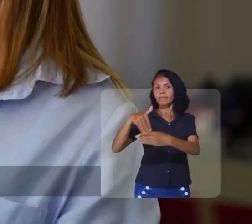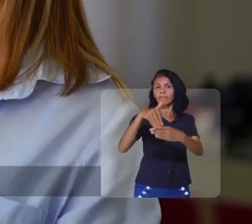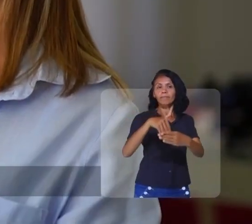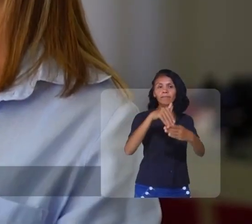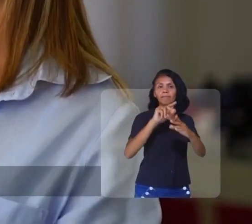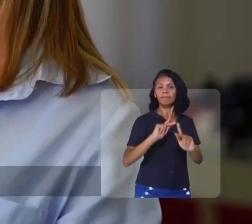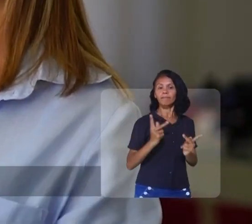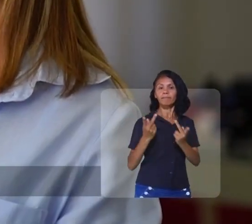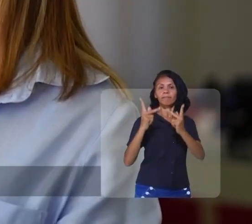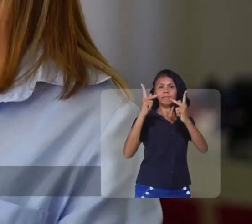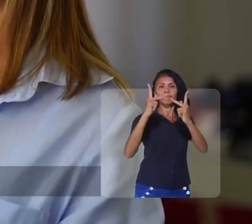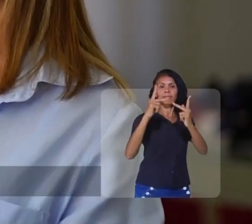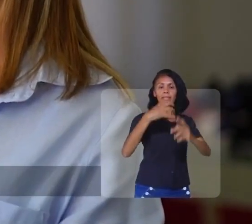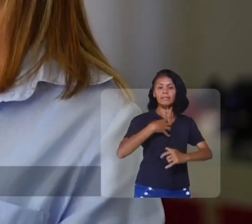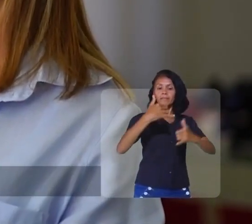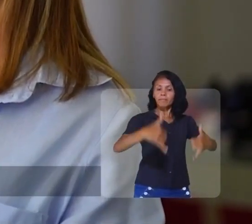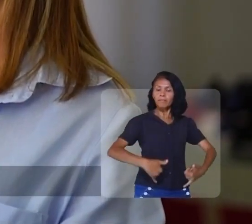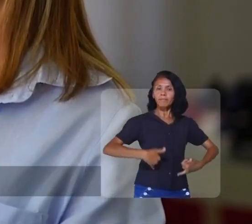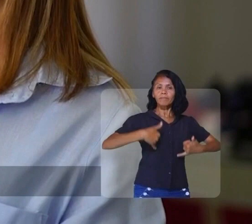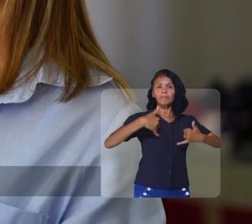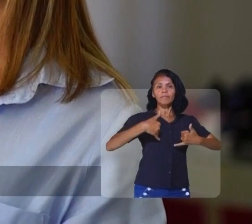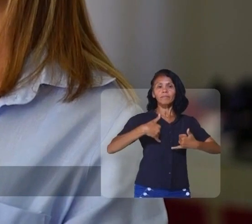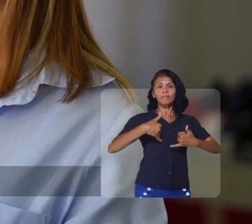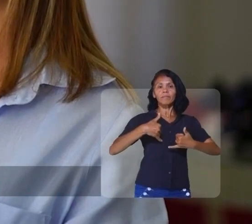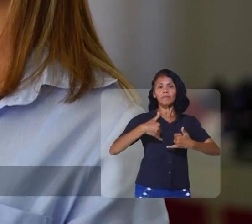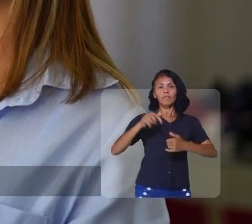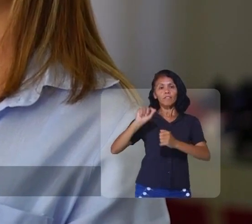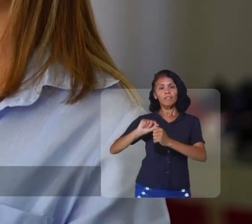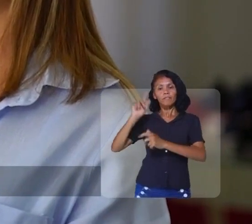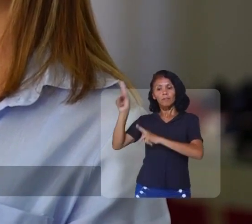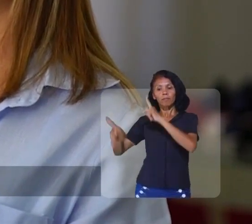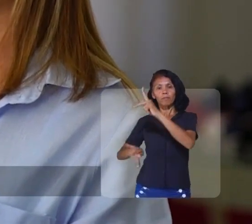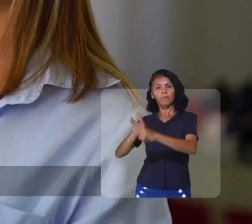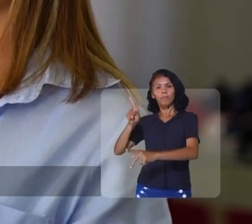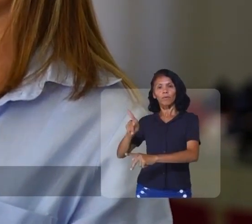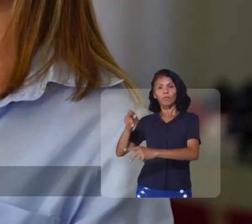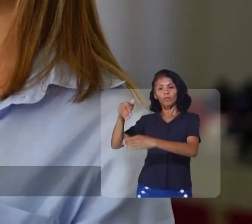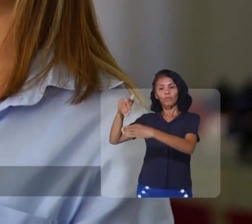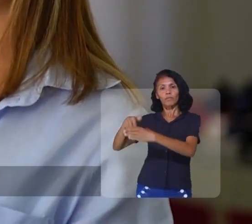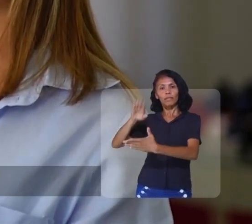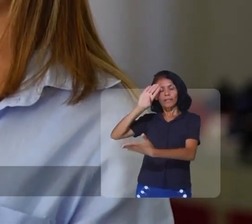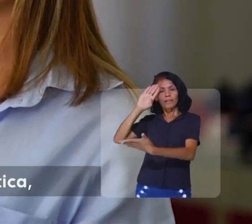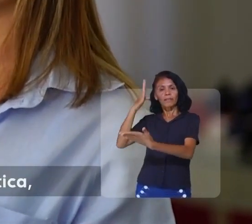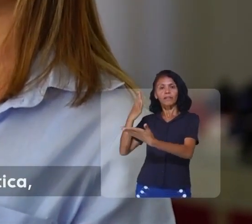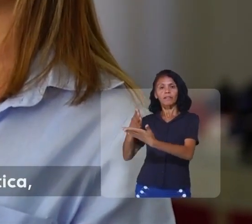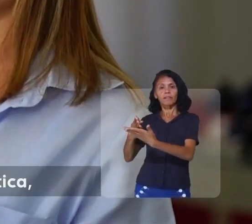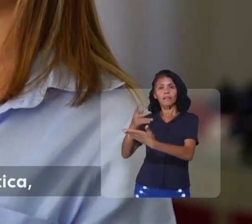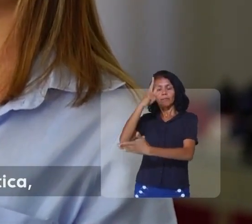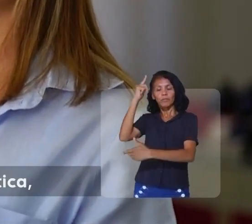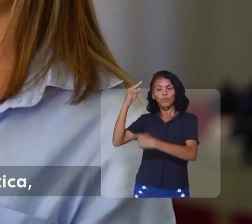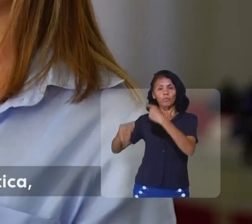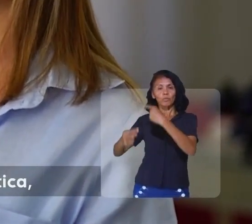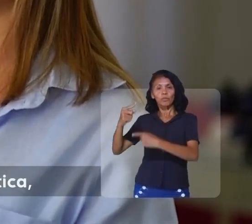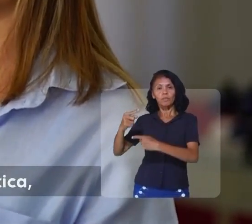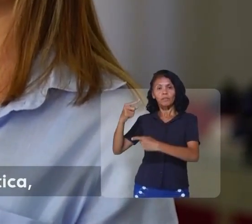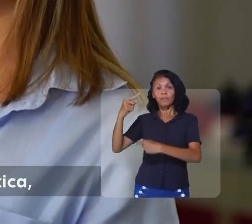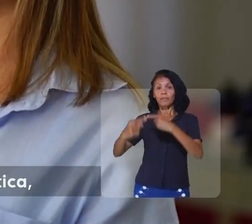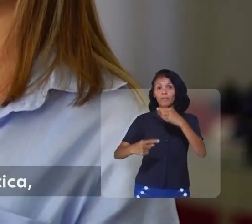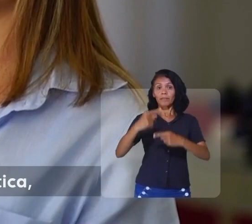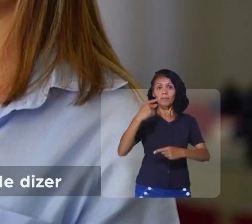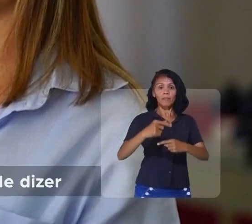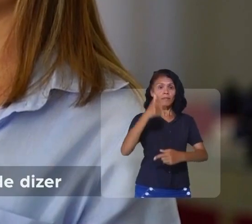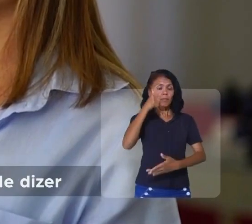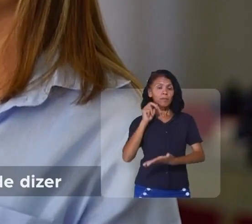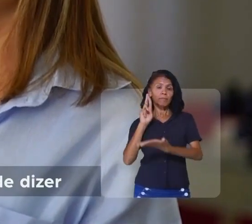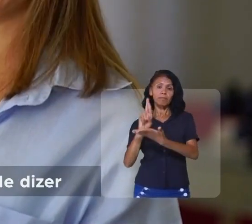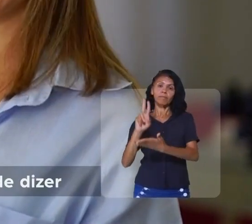Eu vou fazer valer a pena cada voto. Eu vou dar orgulho ao meu povo. Eu vou fazer o meu povo ter coragem de voltar a acreditar num político,